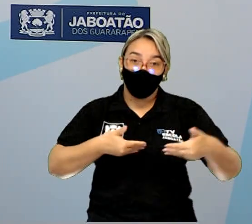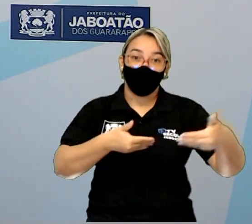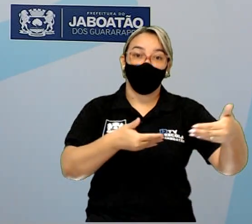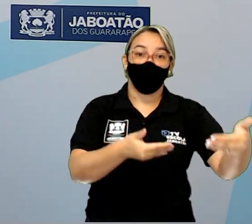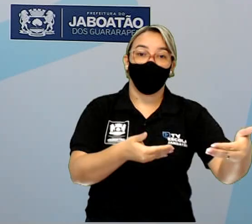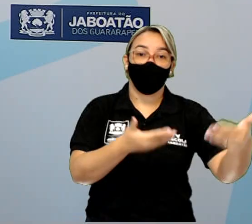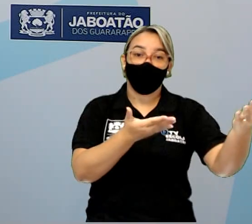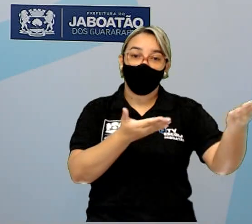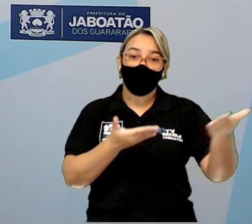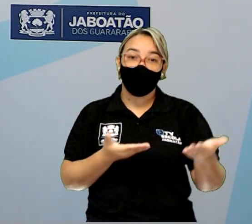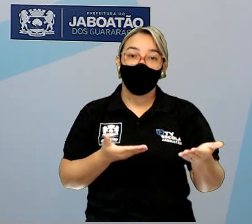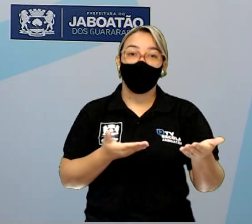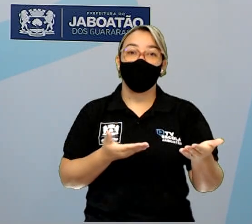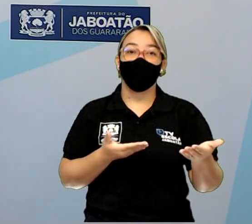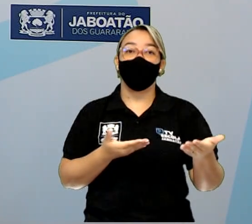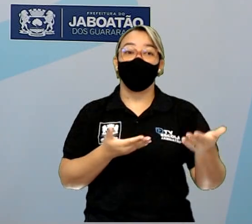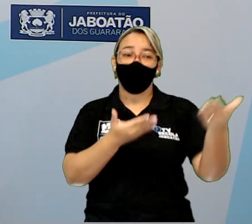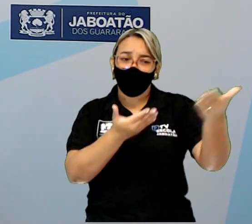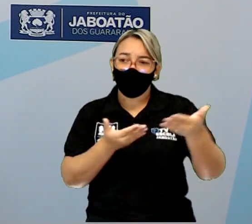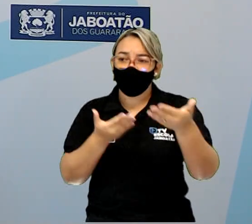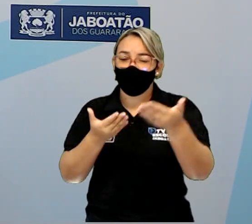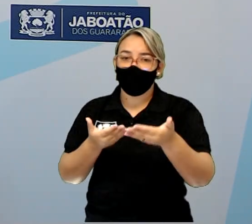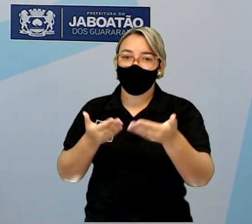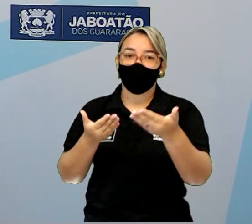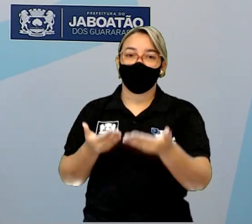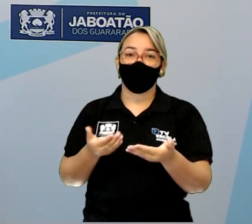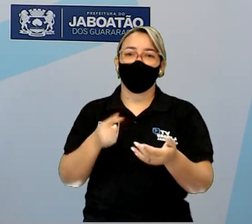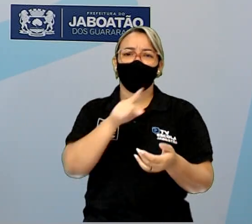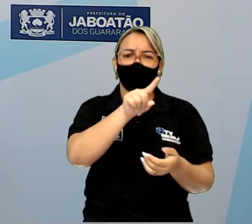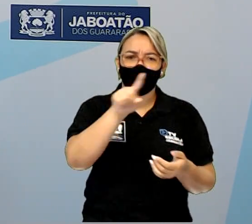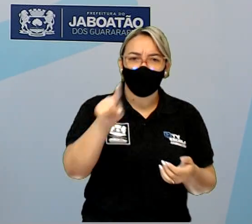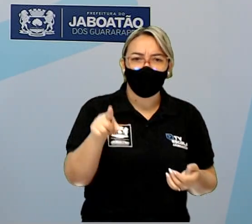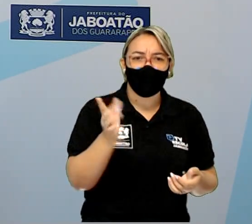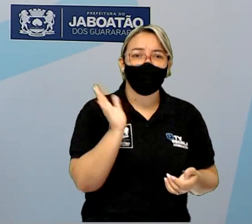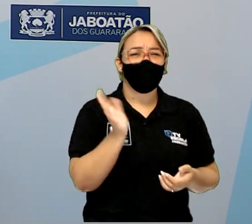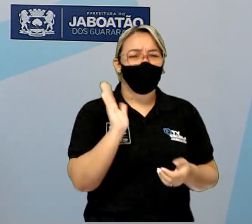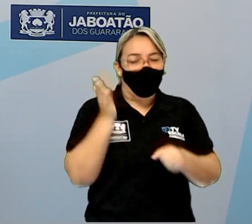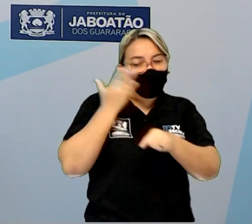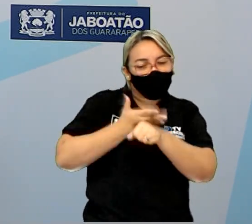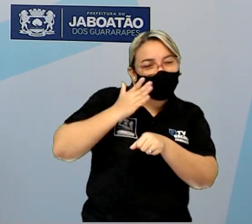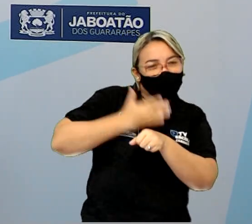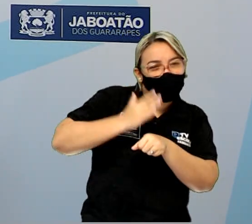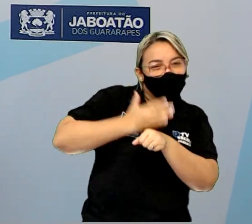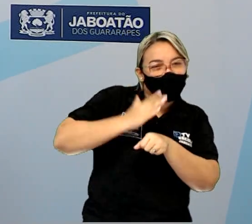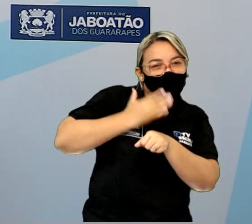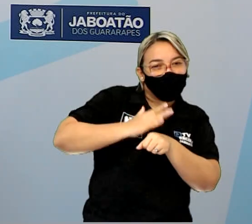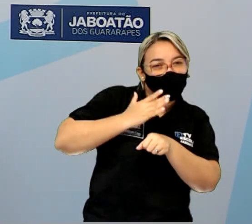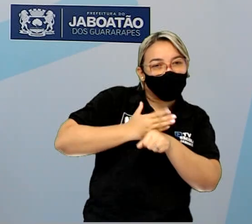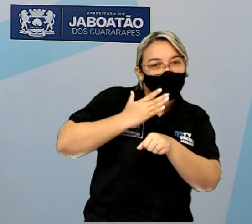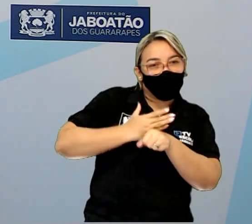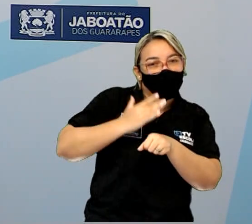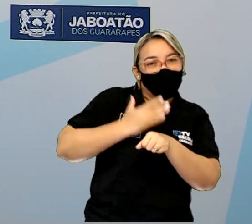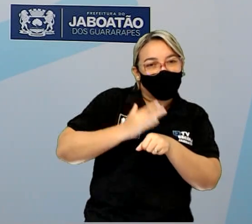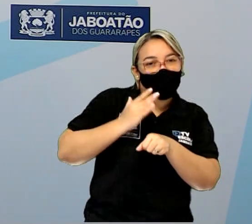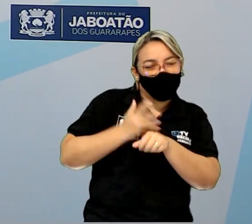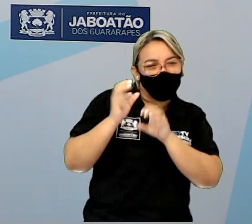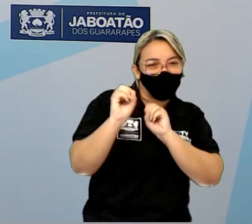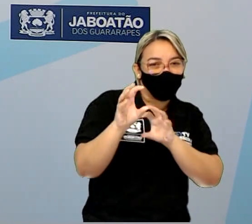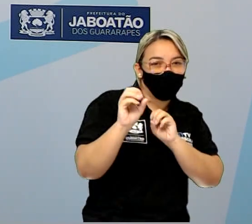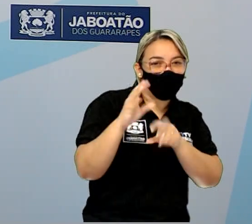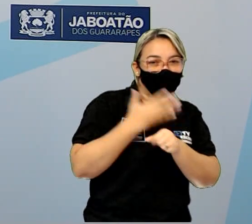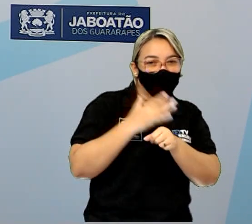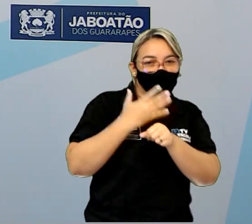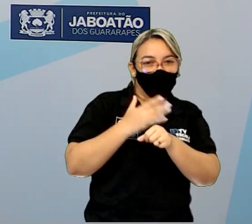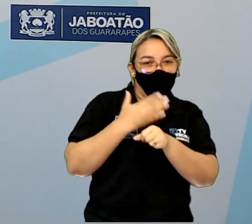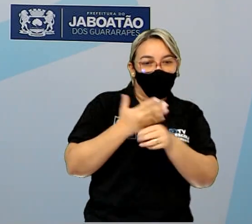a produzir convite. E você já vai treinando aí, com esse convite do aniversário,